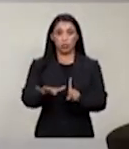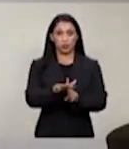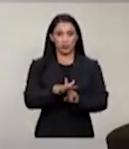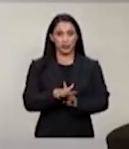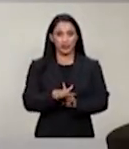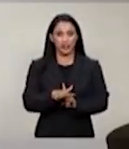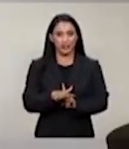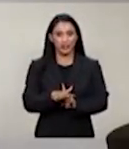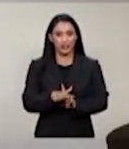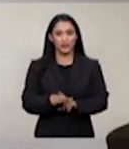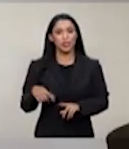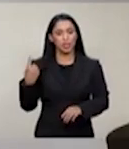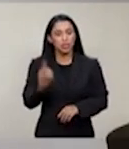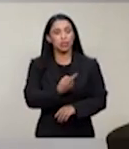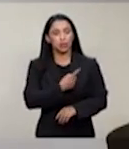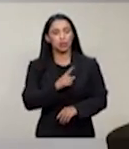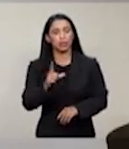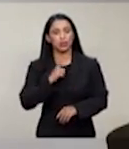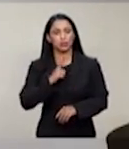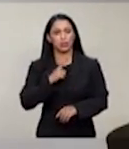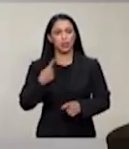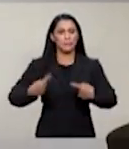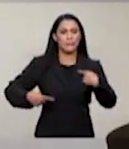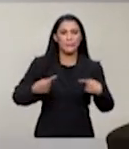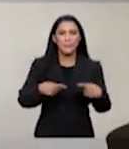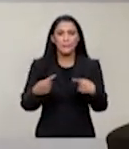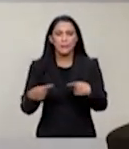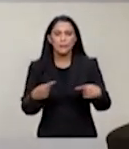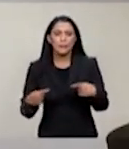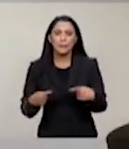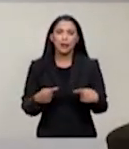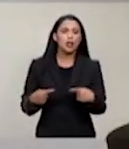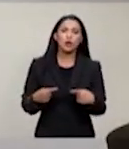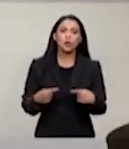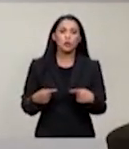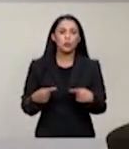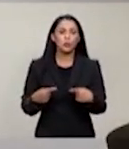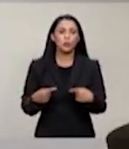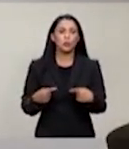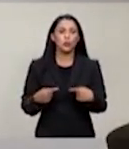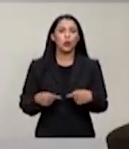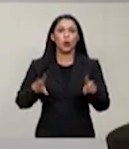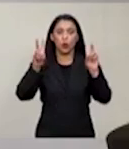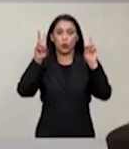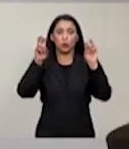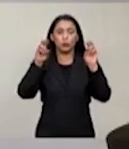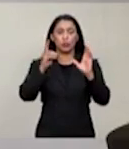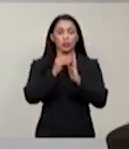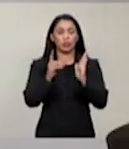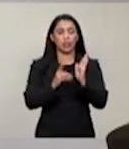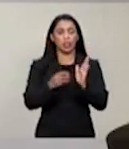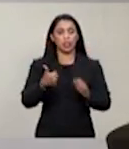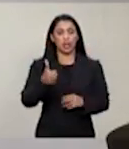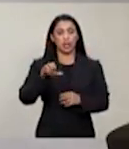Estamos aqui a debater em torno de um decreto, 10